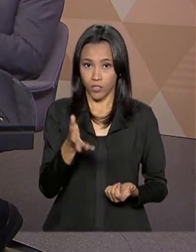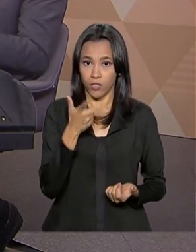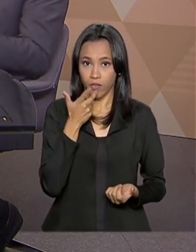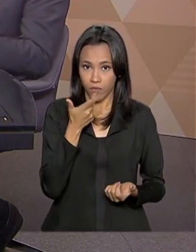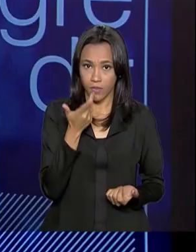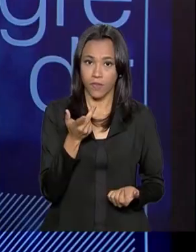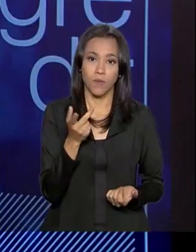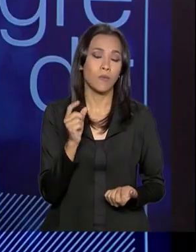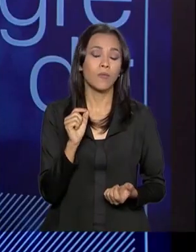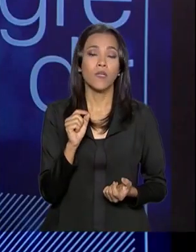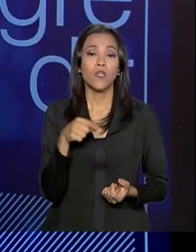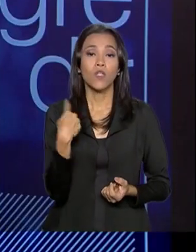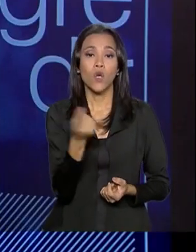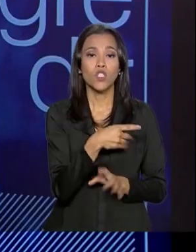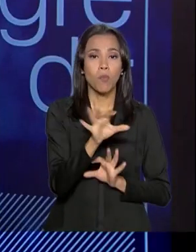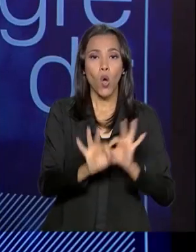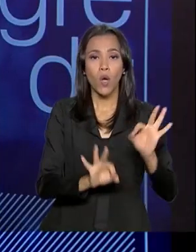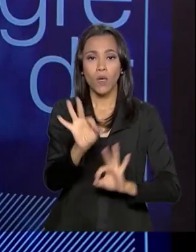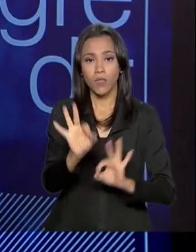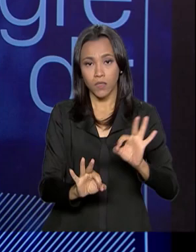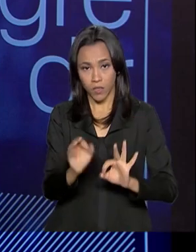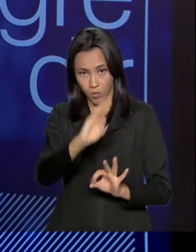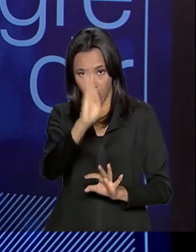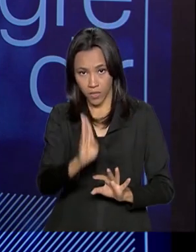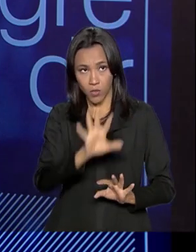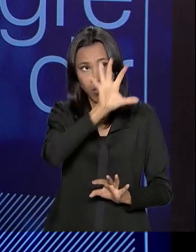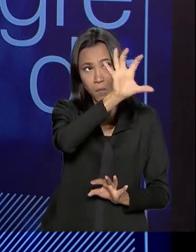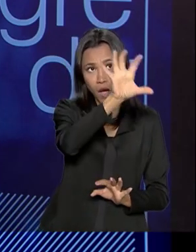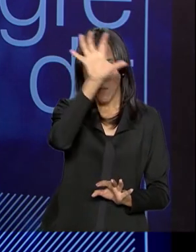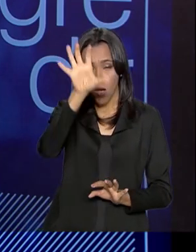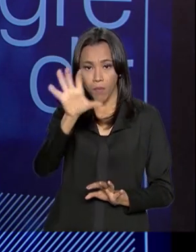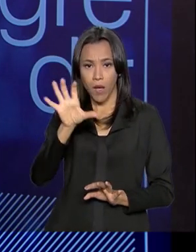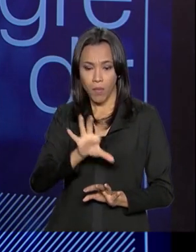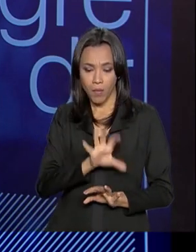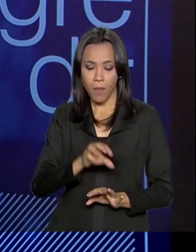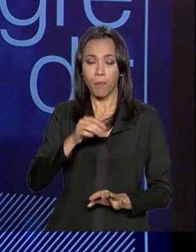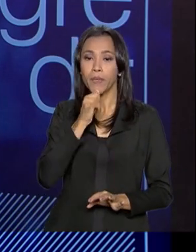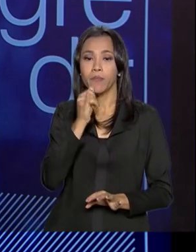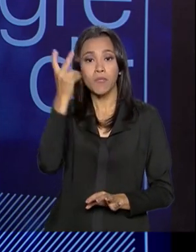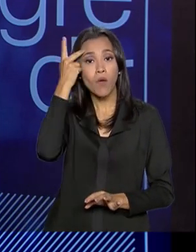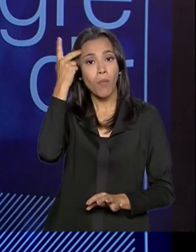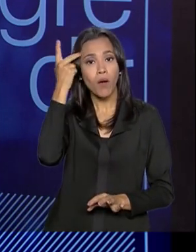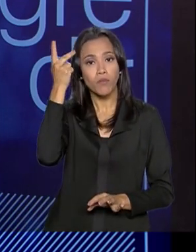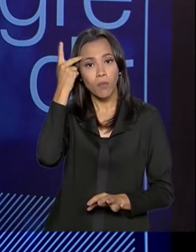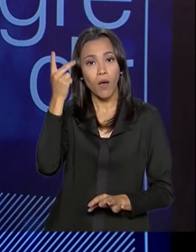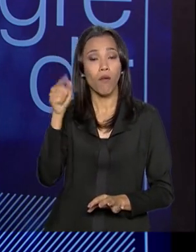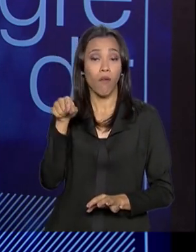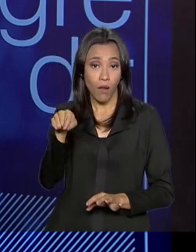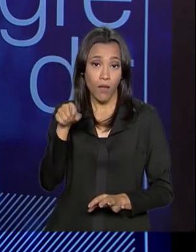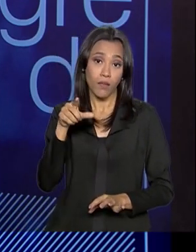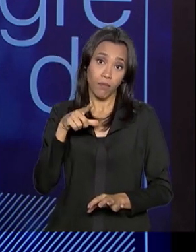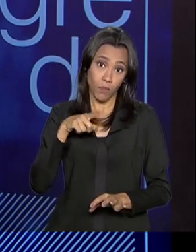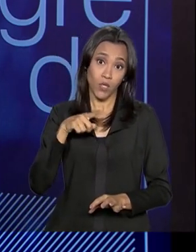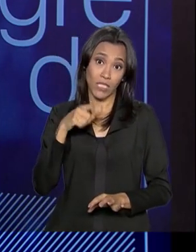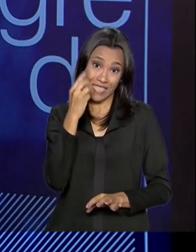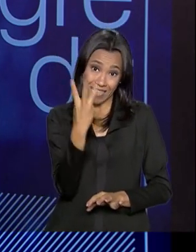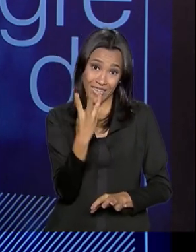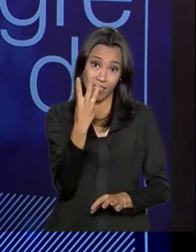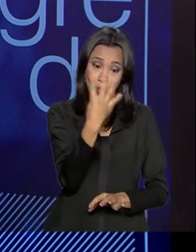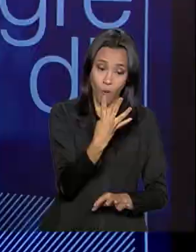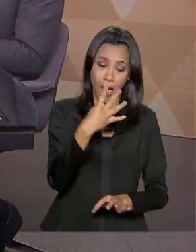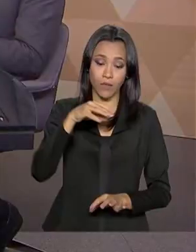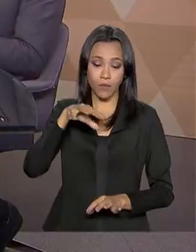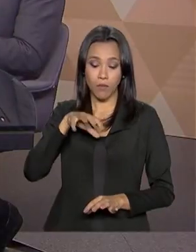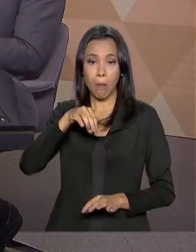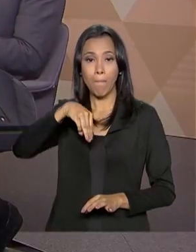dividindo o país em regiões, macro-regiões, mas São Paulo, por exemplo, só São Paulo pode ter 3, 4 macro-regiões. São